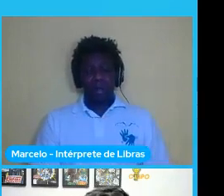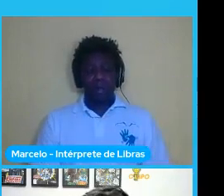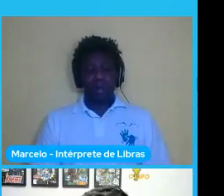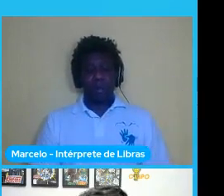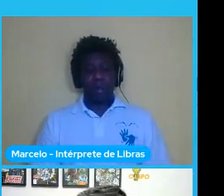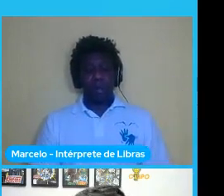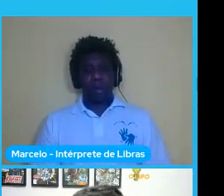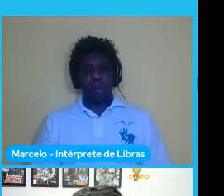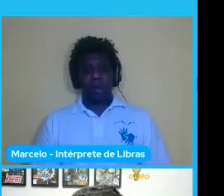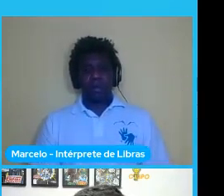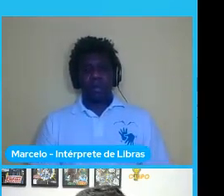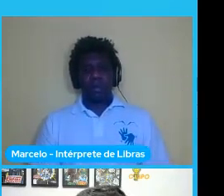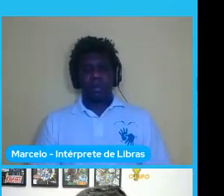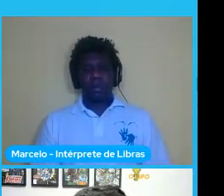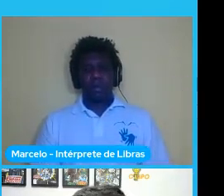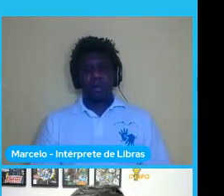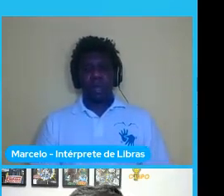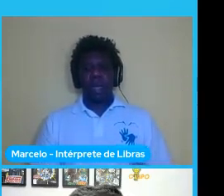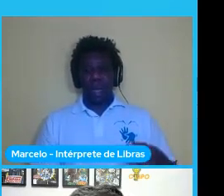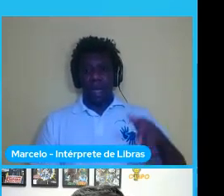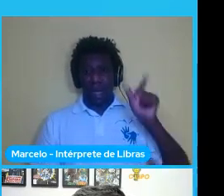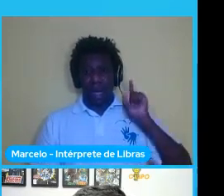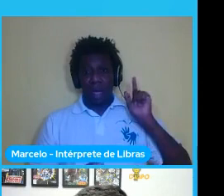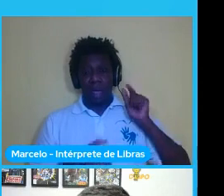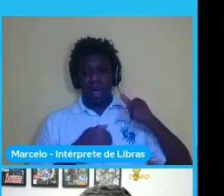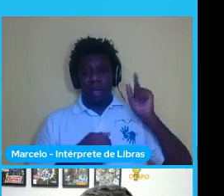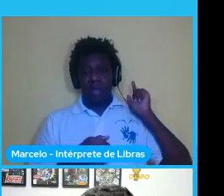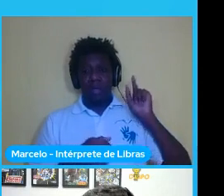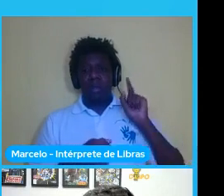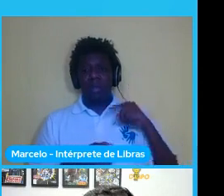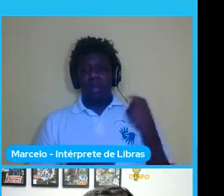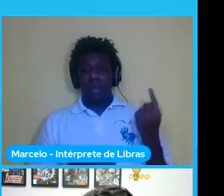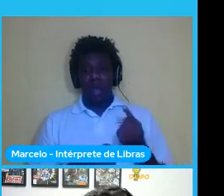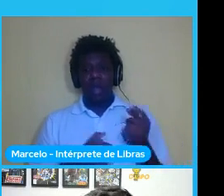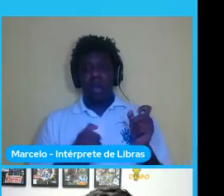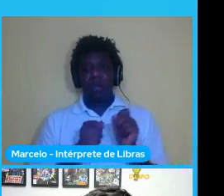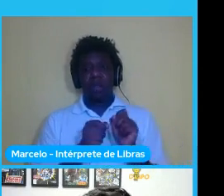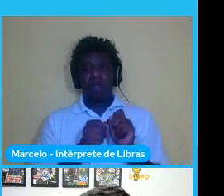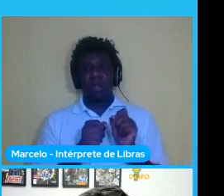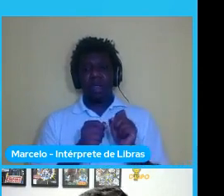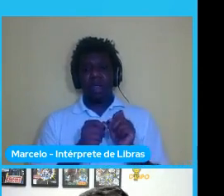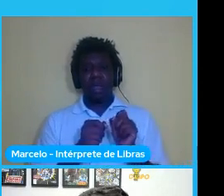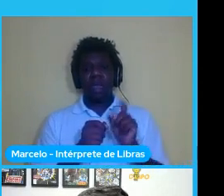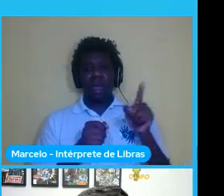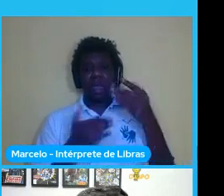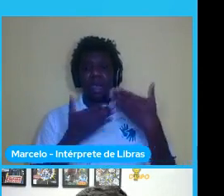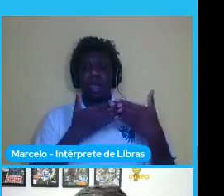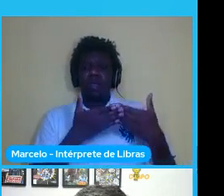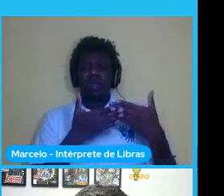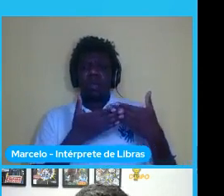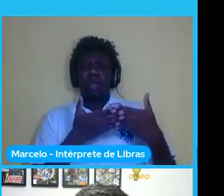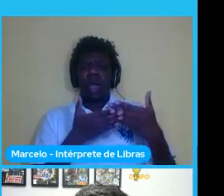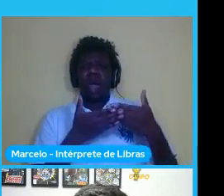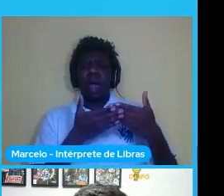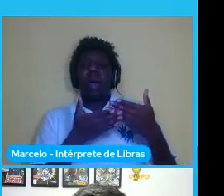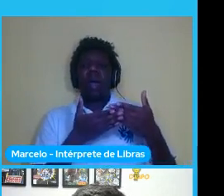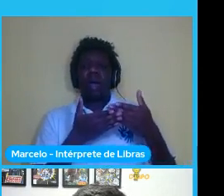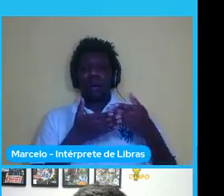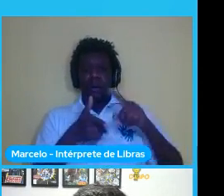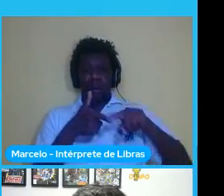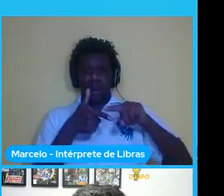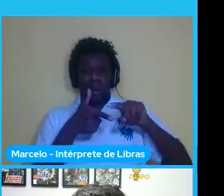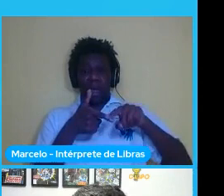e antes mesmo da gente modelar como cientista de dados e estudar o problema em si é importante a gente